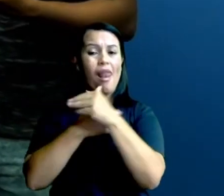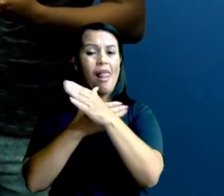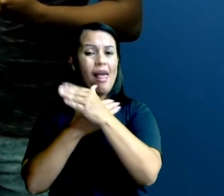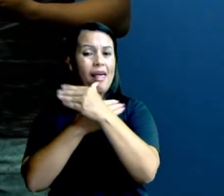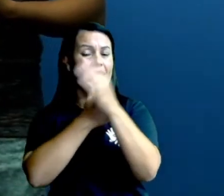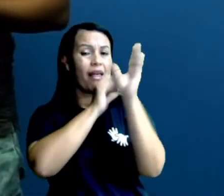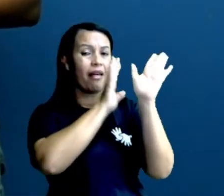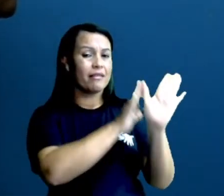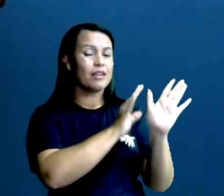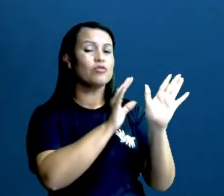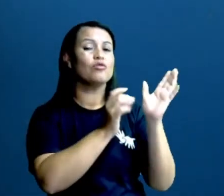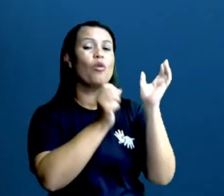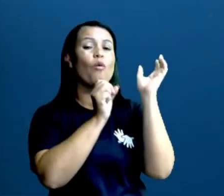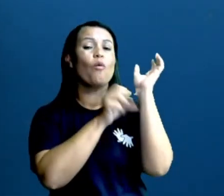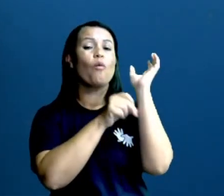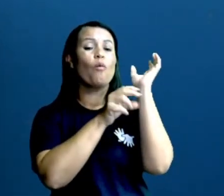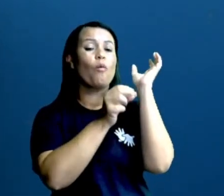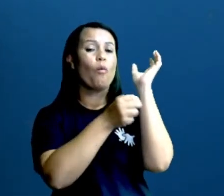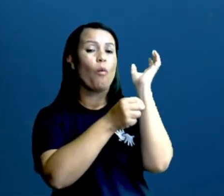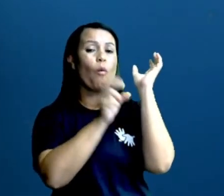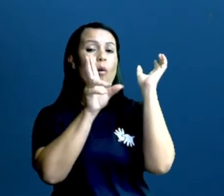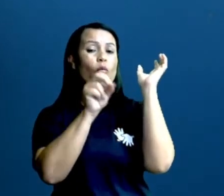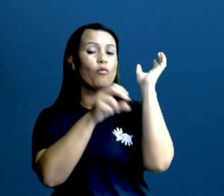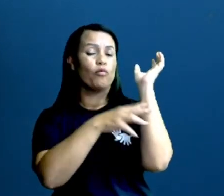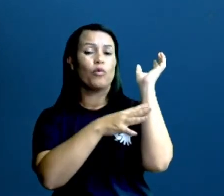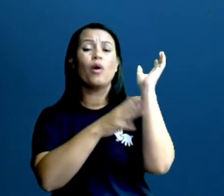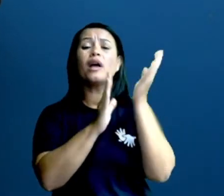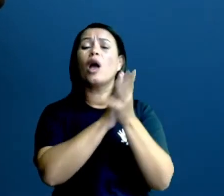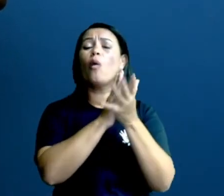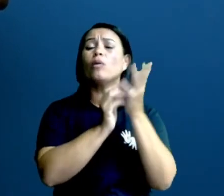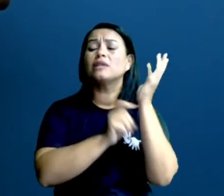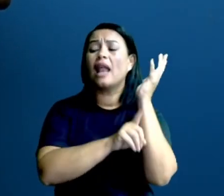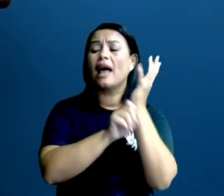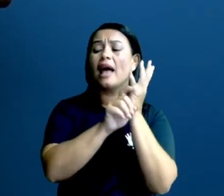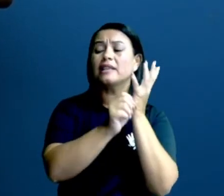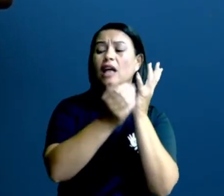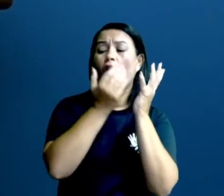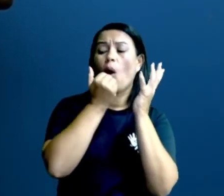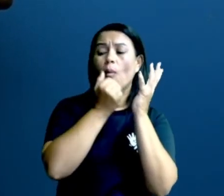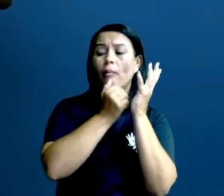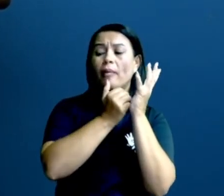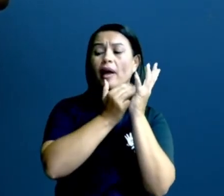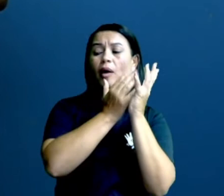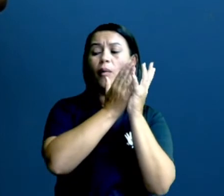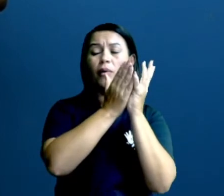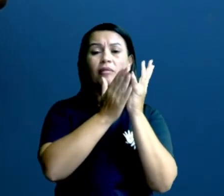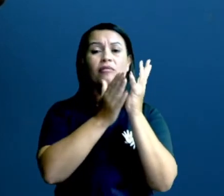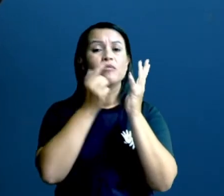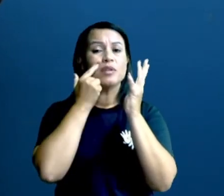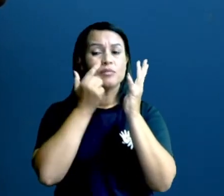ovos e, em seguida, a lagarta comeu algumas folhas e produziu a pulpa.